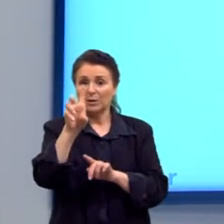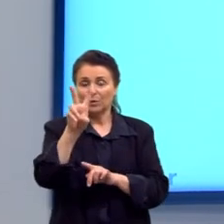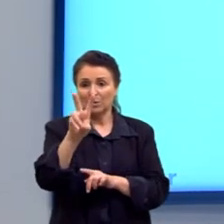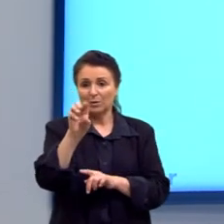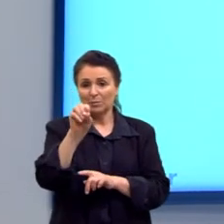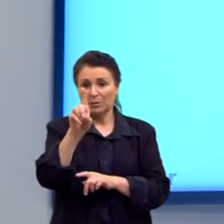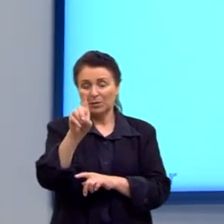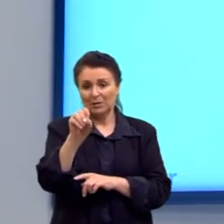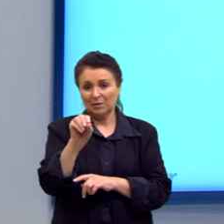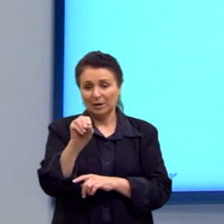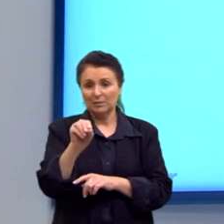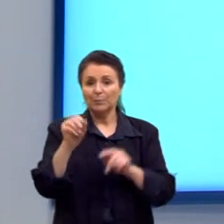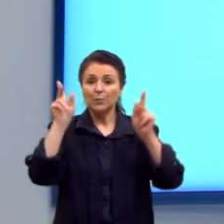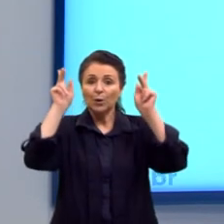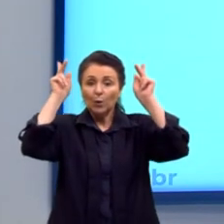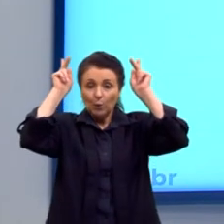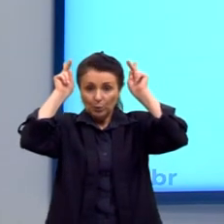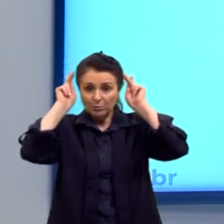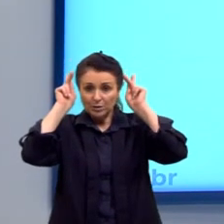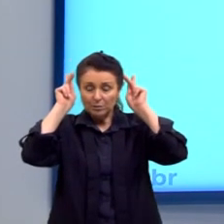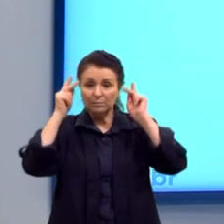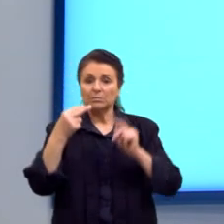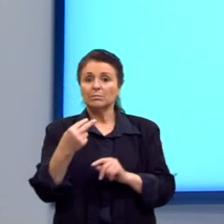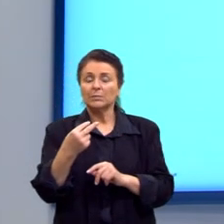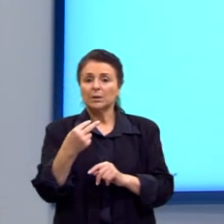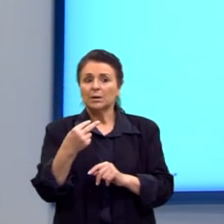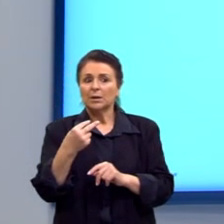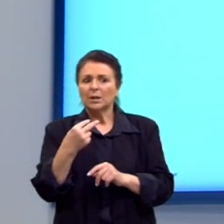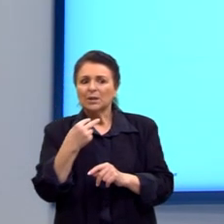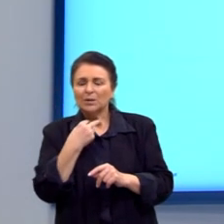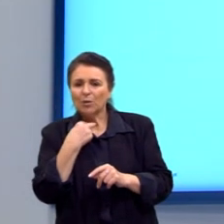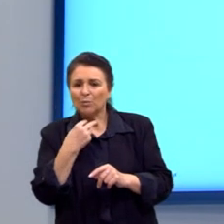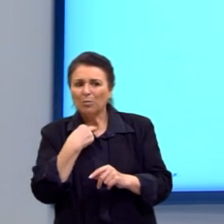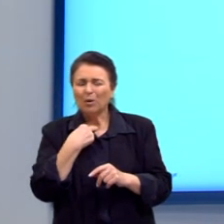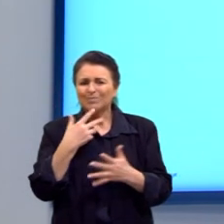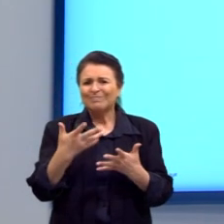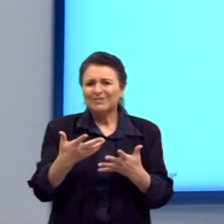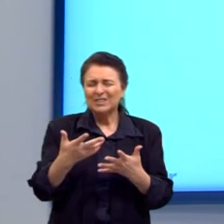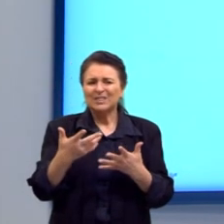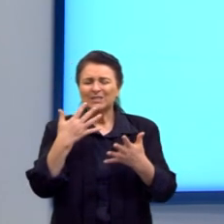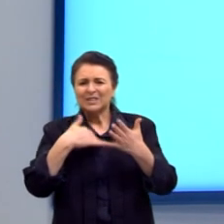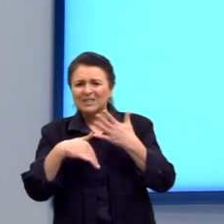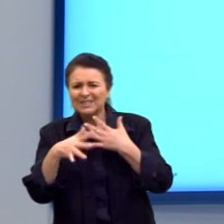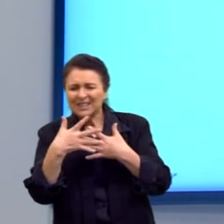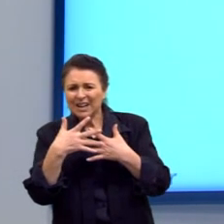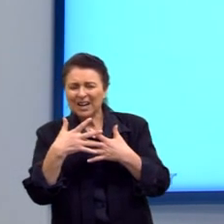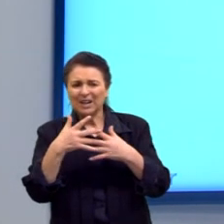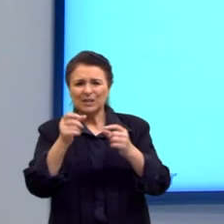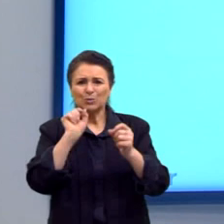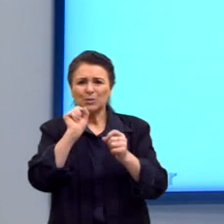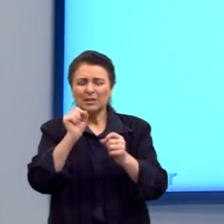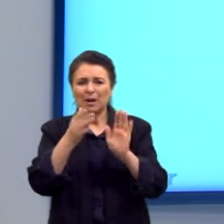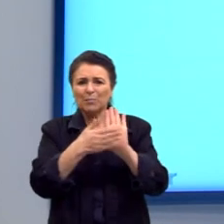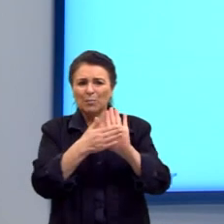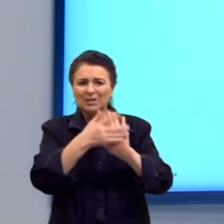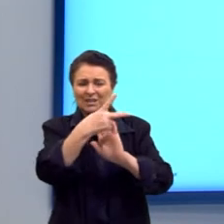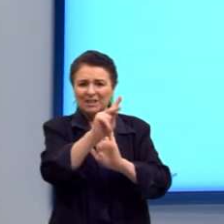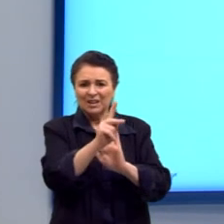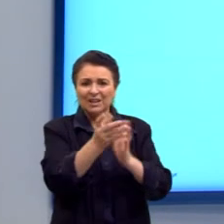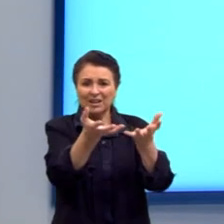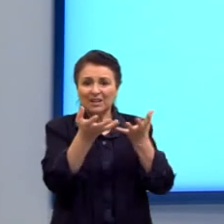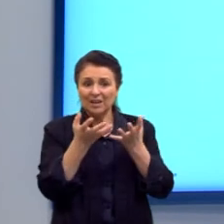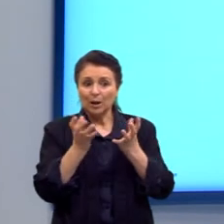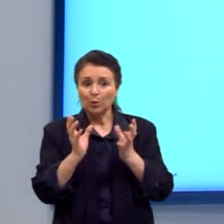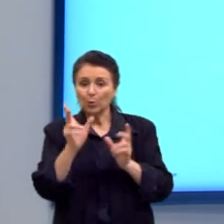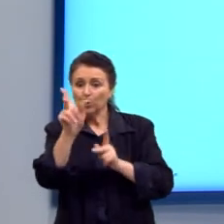O príncipe, portanto, não deve se incomodar com a reputação de cruel se seu propósito é manter o povo